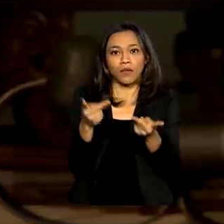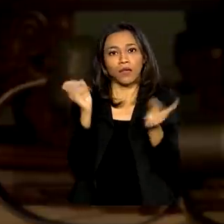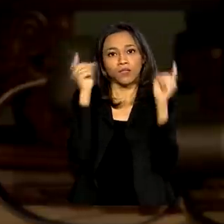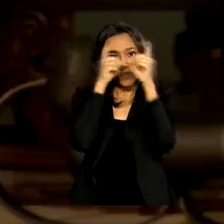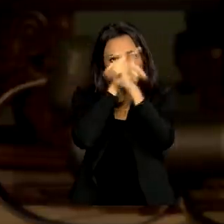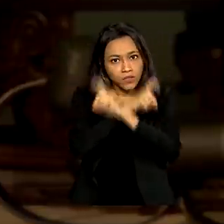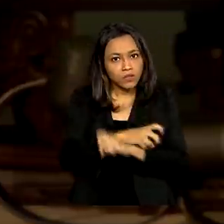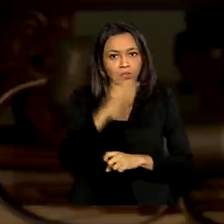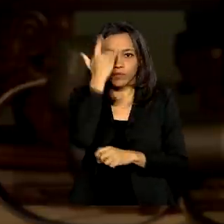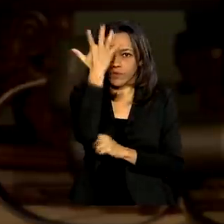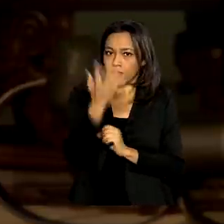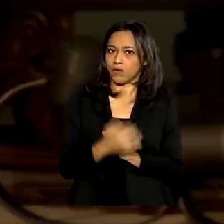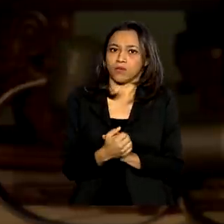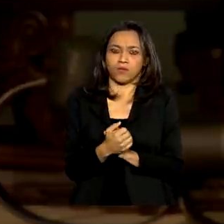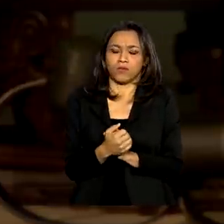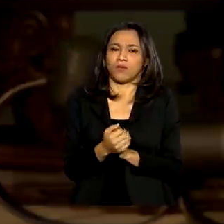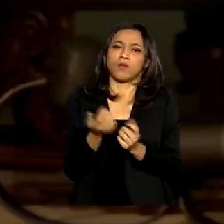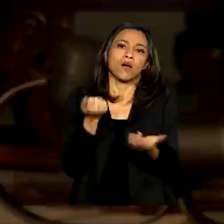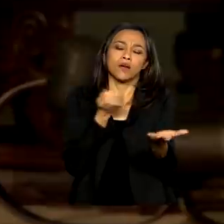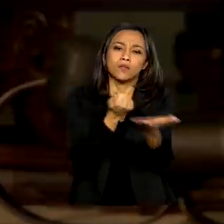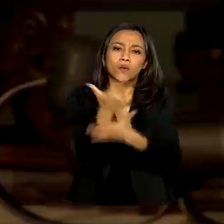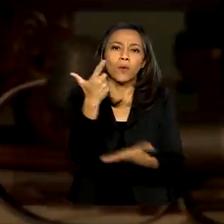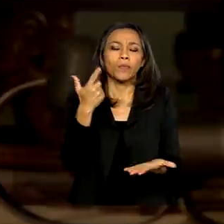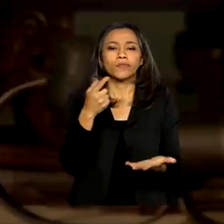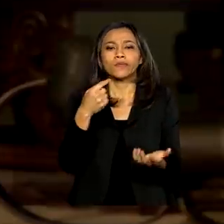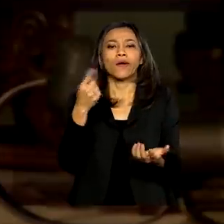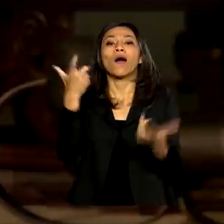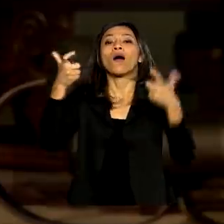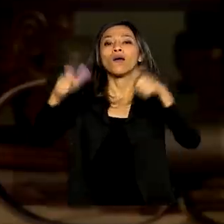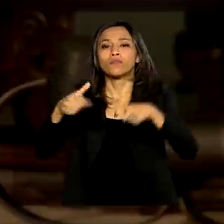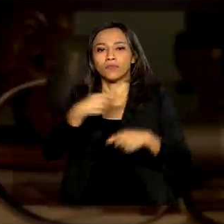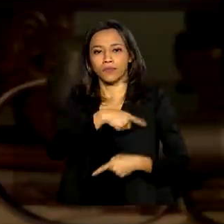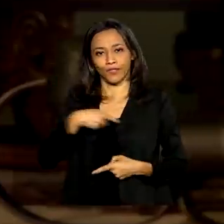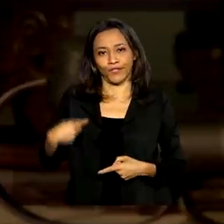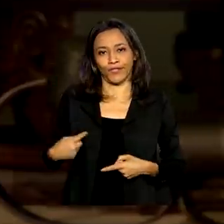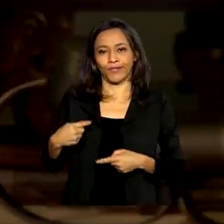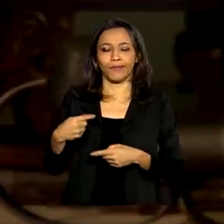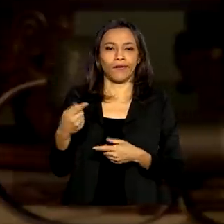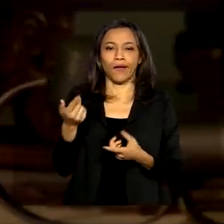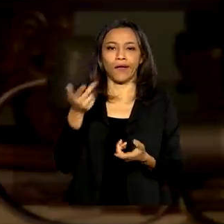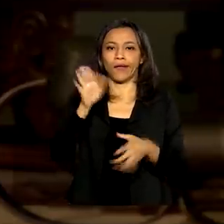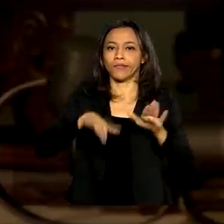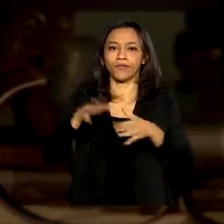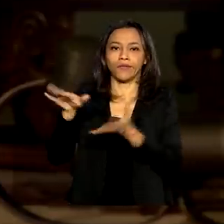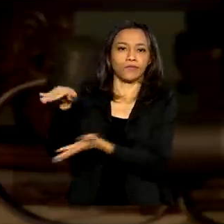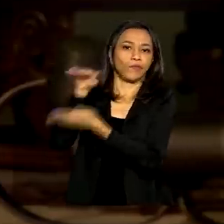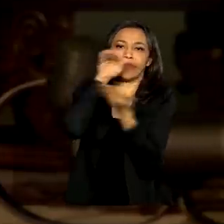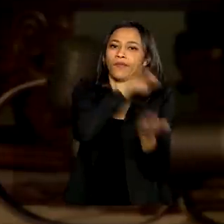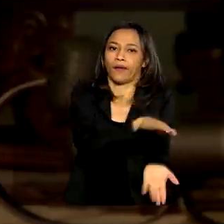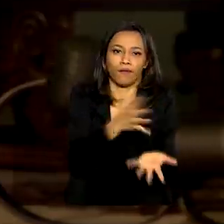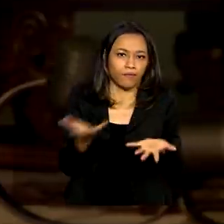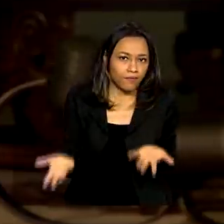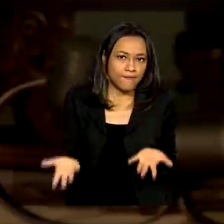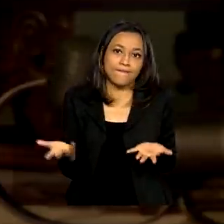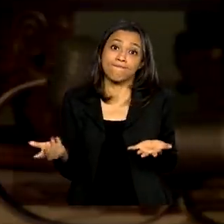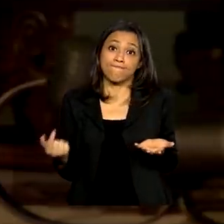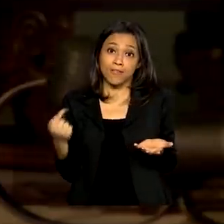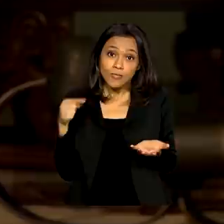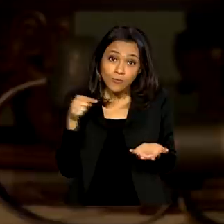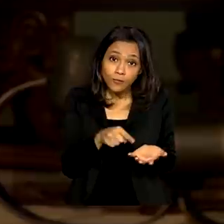observou. As compras são feitas, por exemplo, na China e não são entregues. Então, com isso,